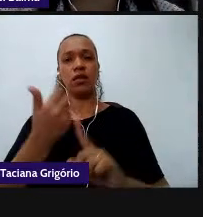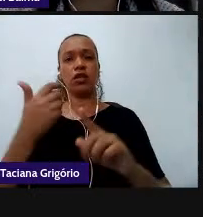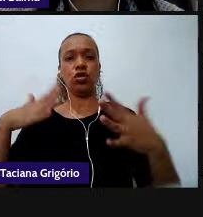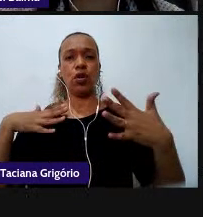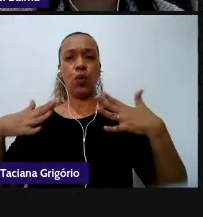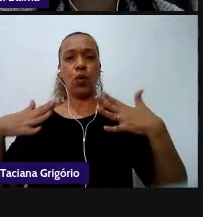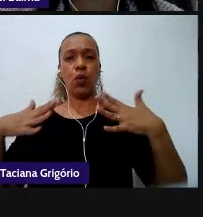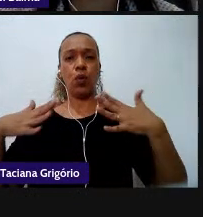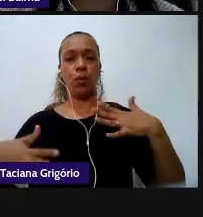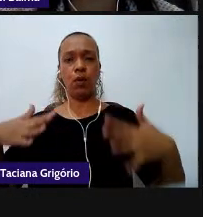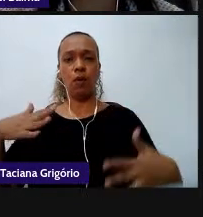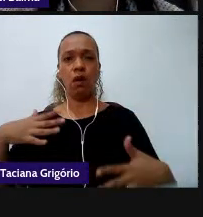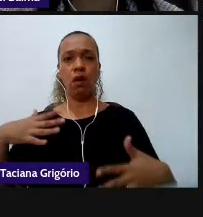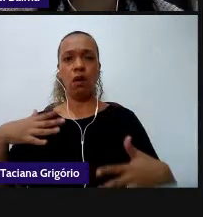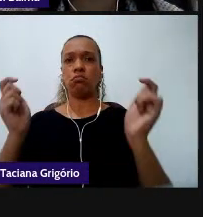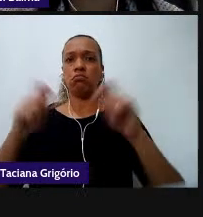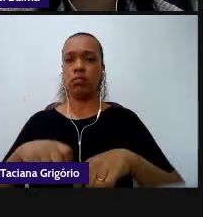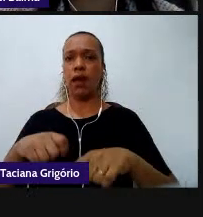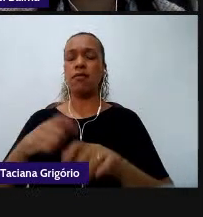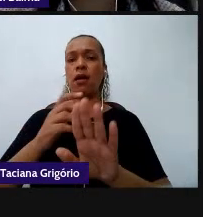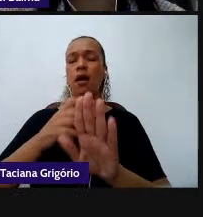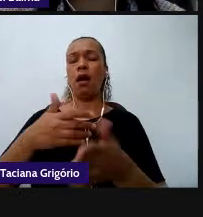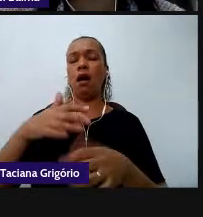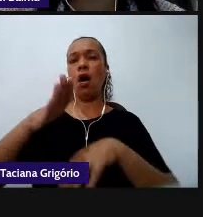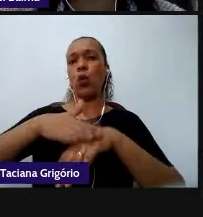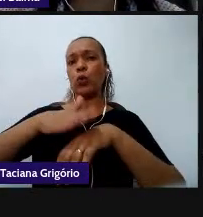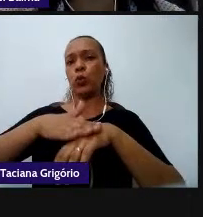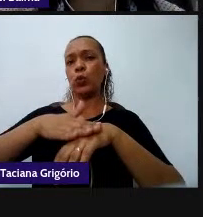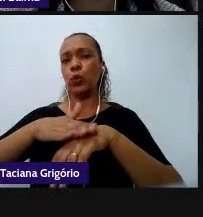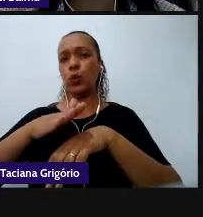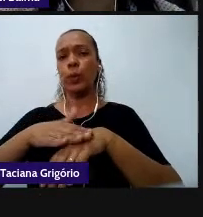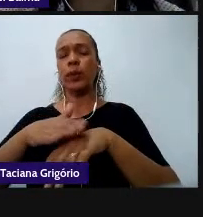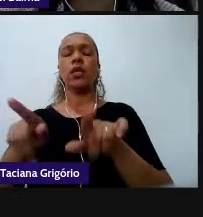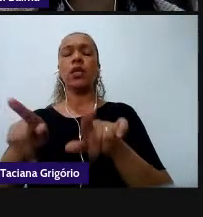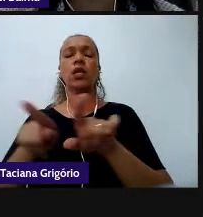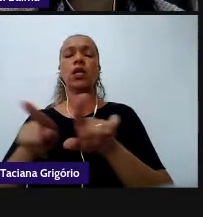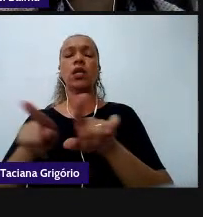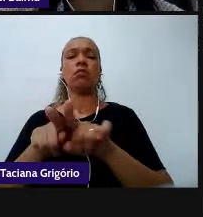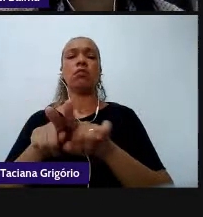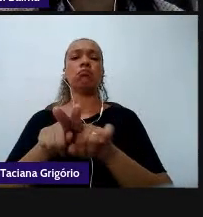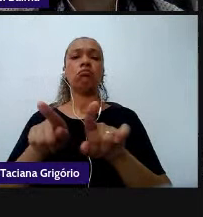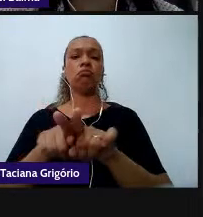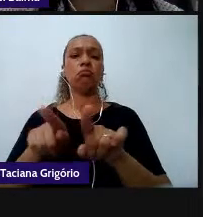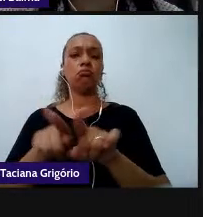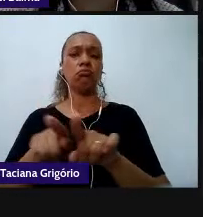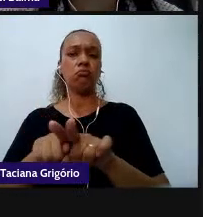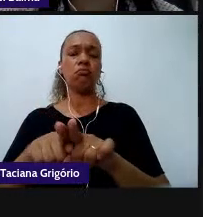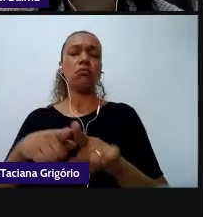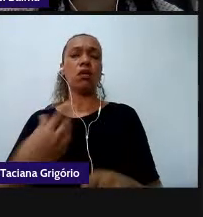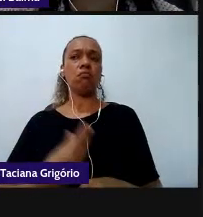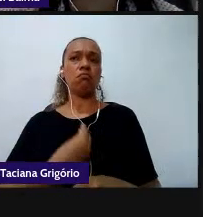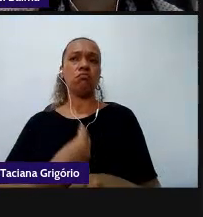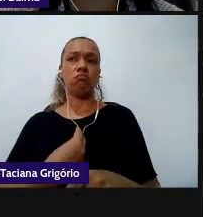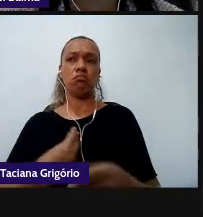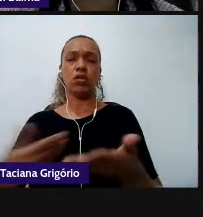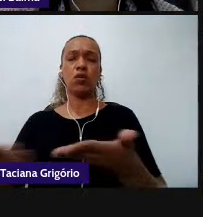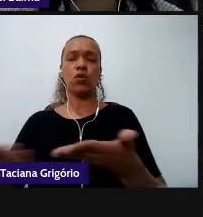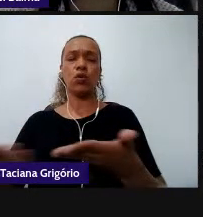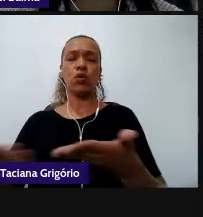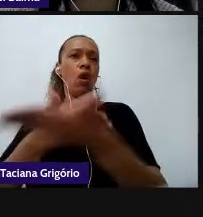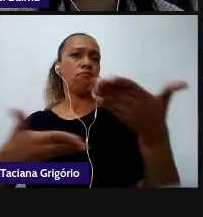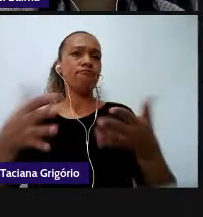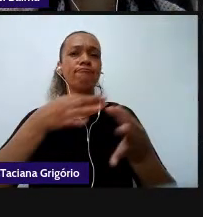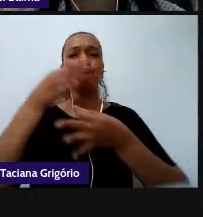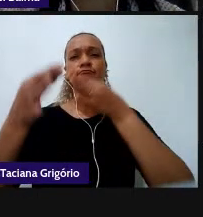com autonomia e colaboração protagonismo autoria da vida pessoal e coletiva de forma crítica criativa ética